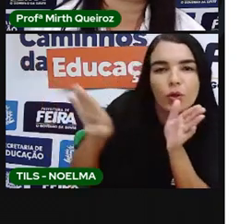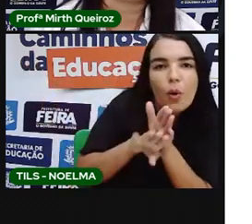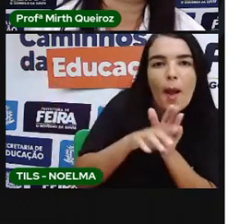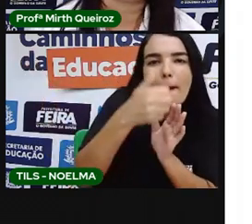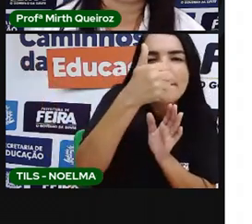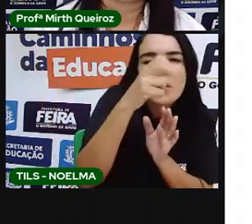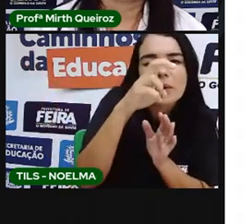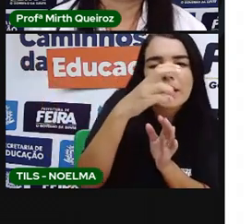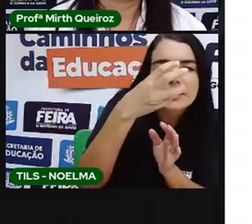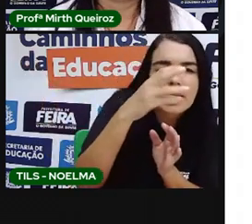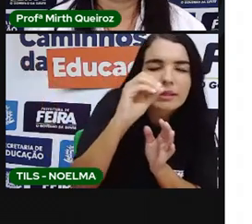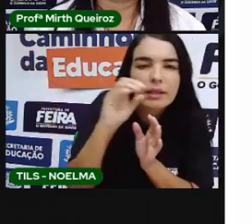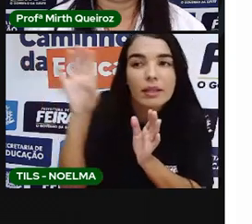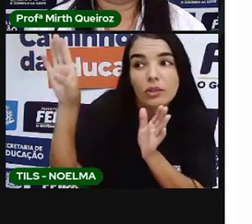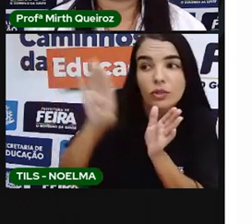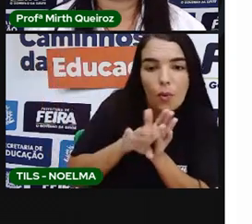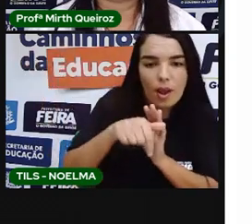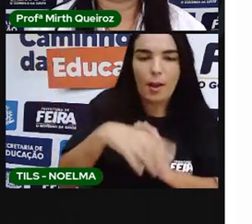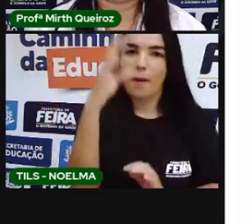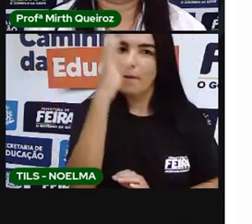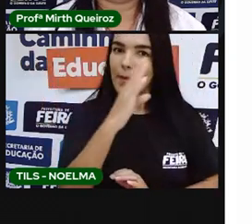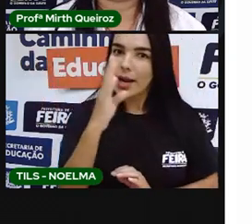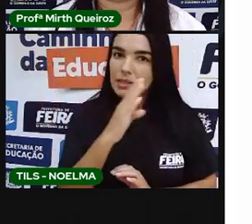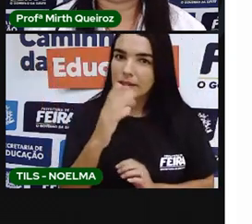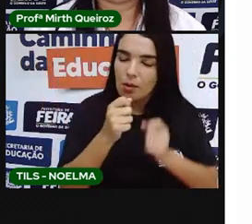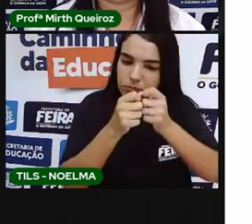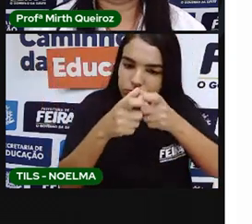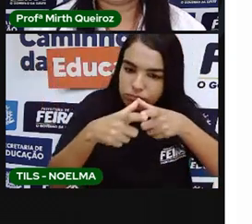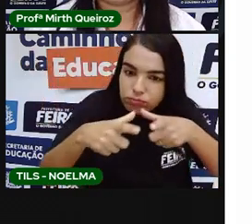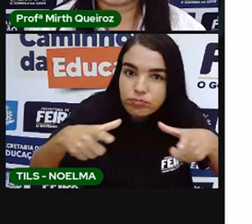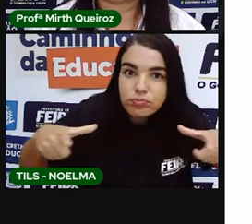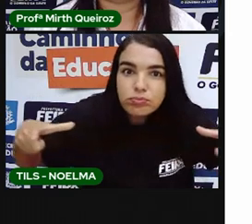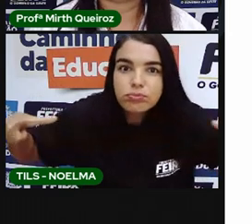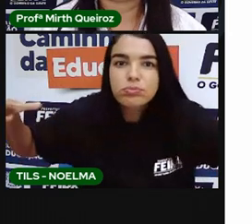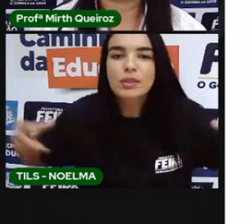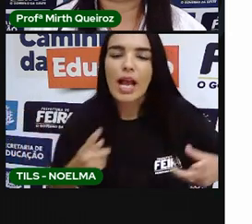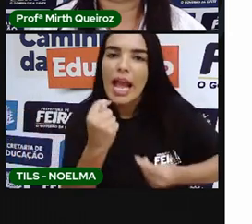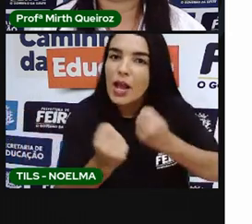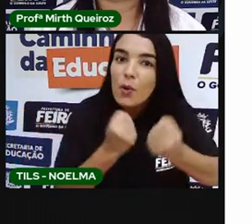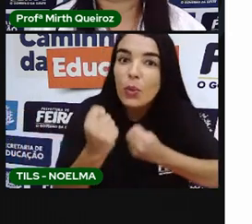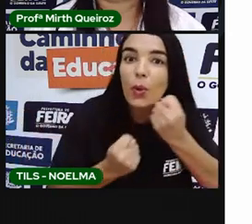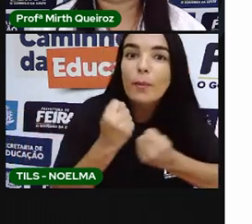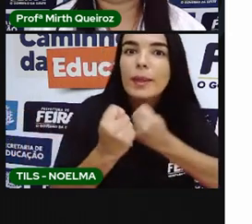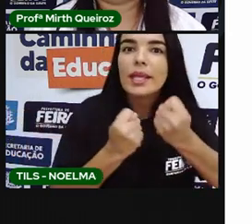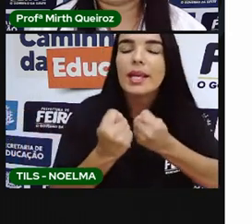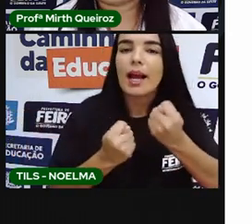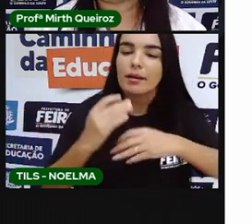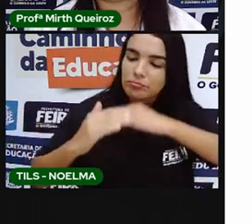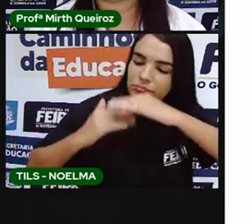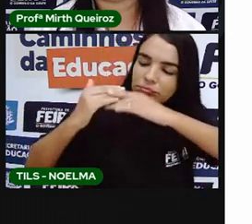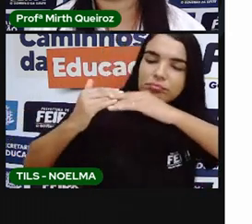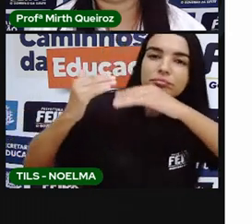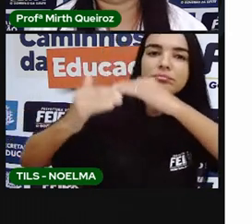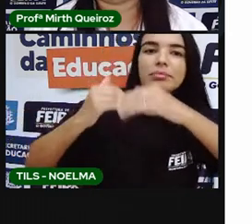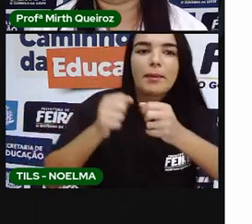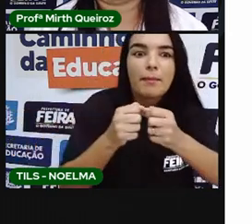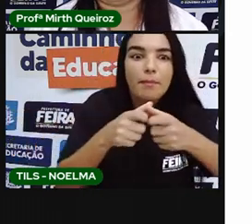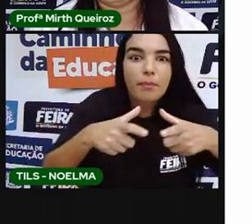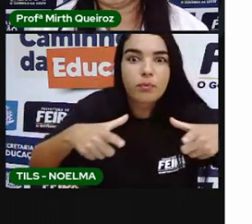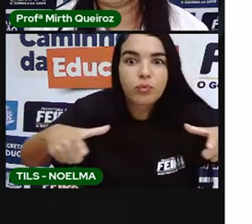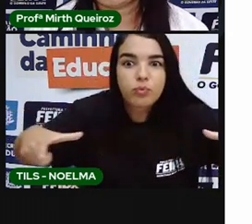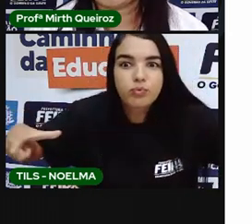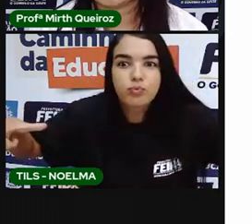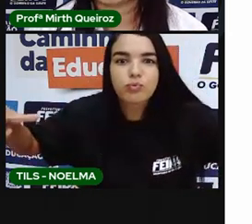de açúcar. E, assim, a economia do Brasil começou a crescer, né?